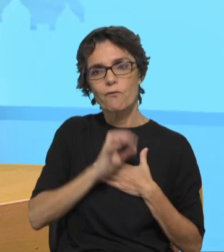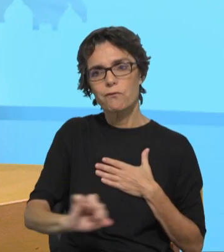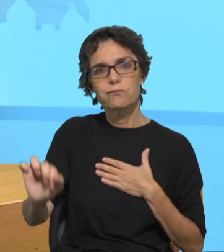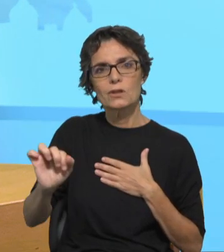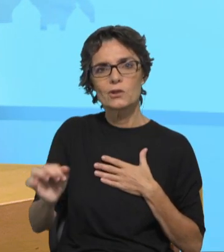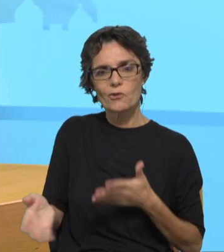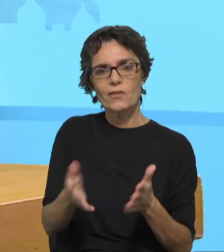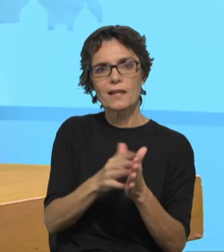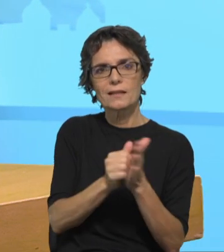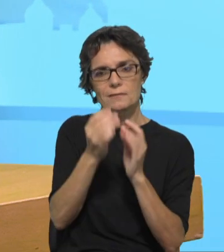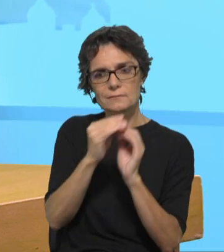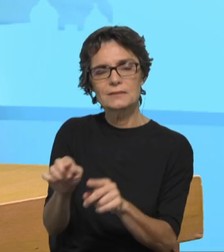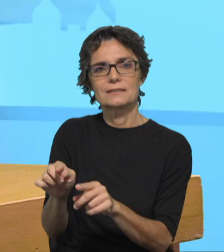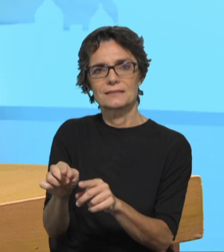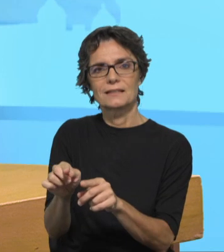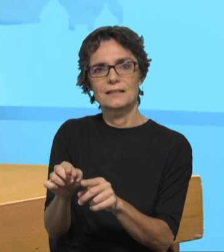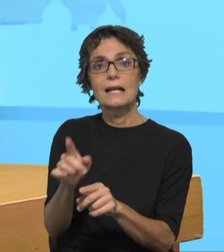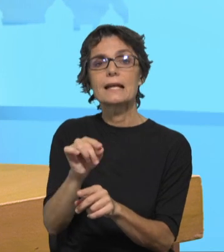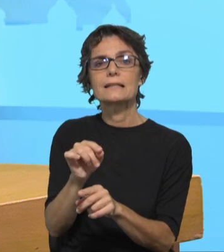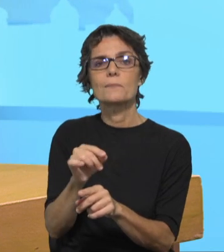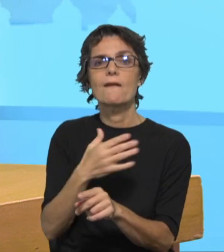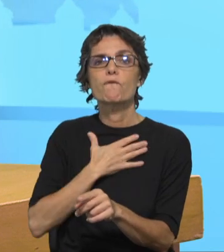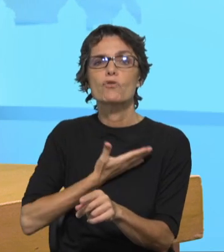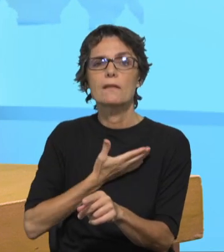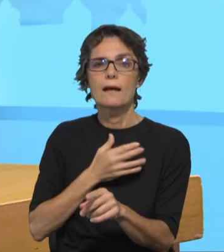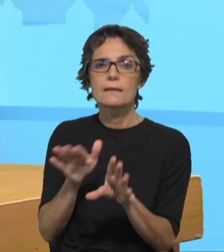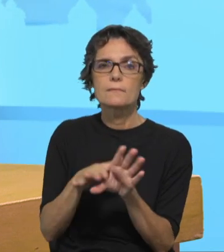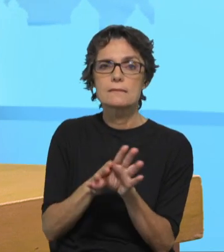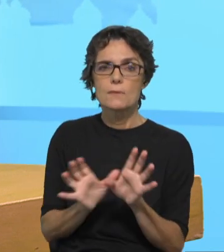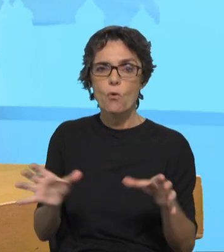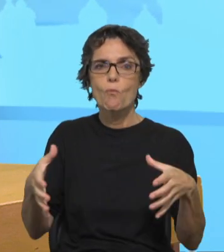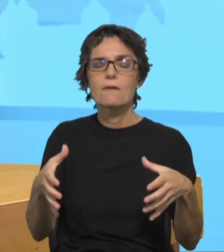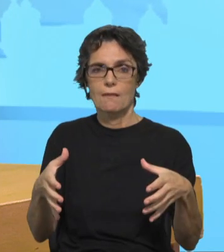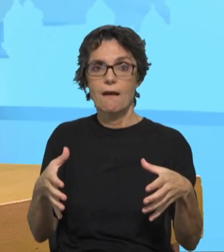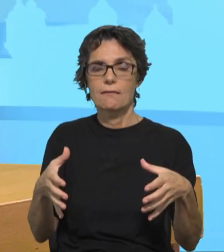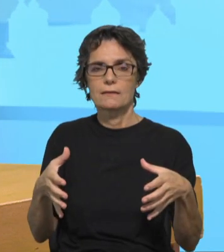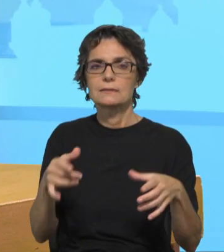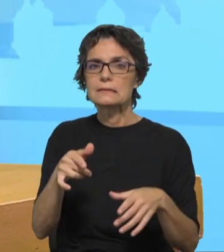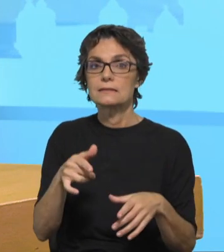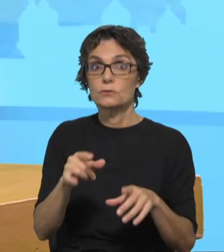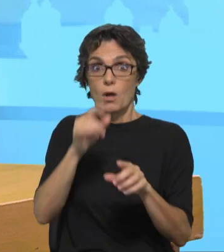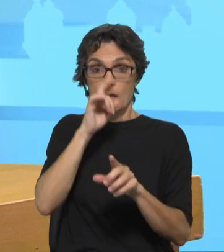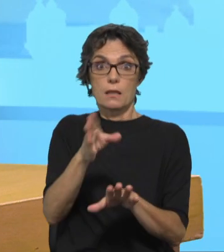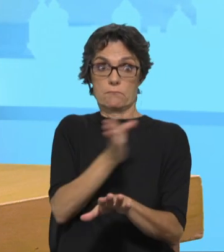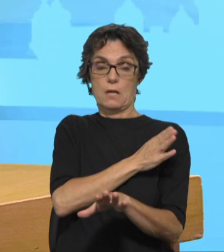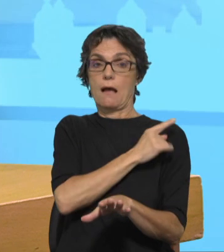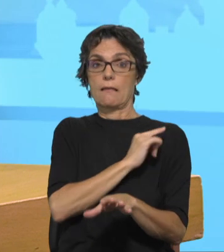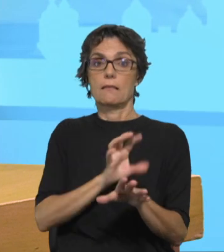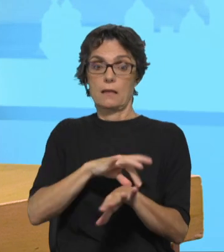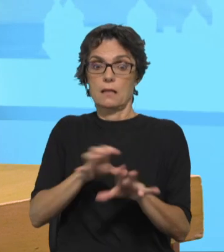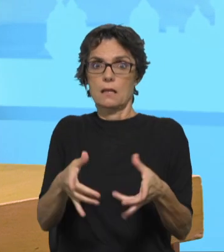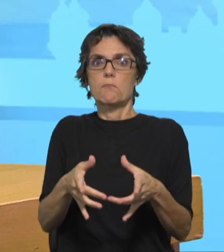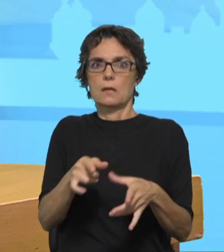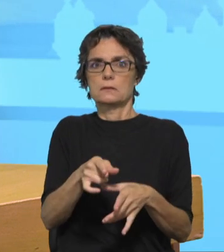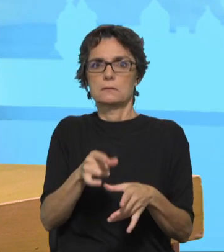vida comunitária, que era uma coisa que se tinha perdido, sobretudo durante o período da pandemia, onde o medo, o distanciamento físico,